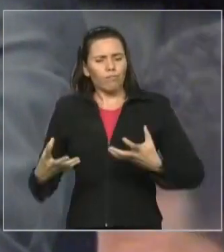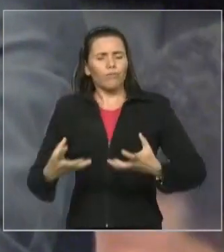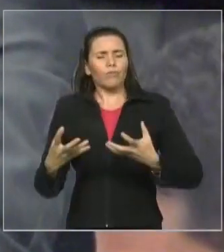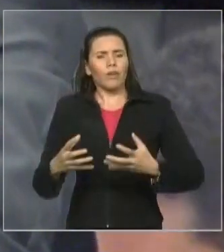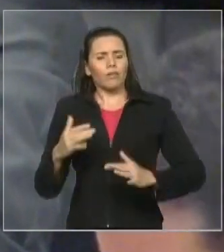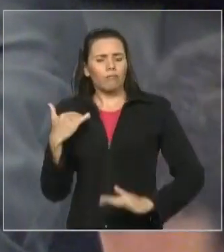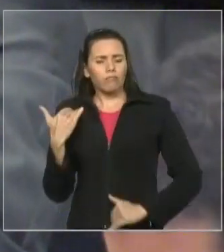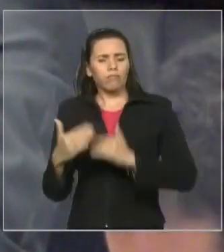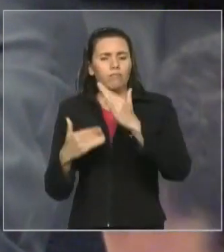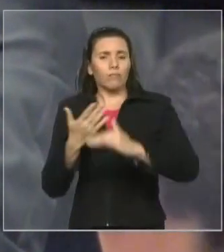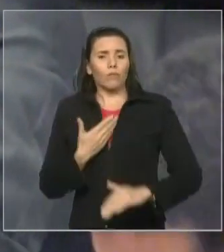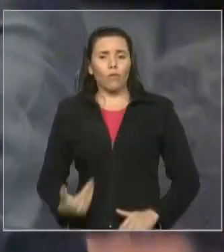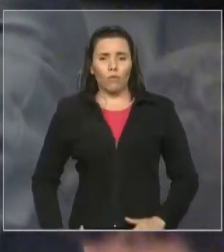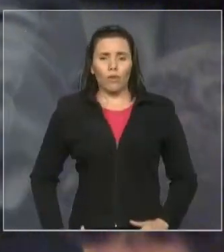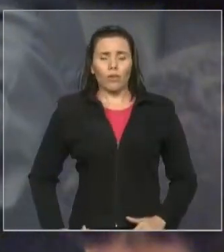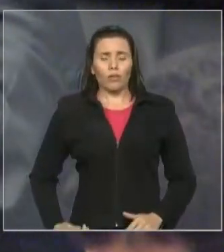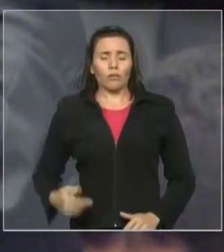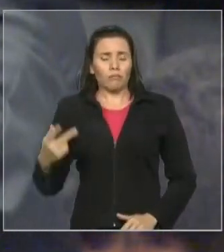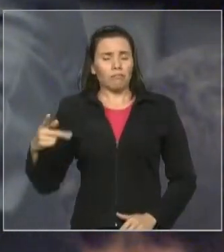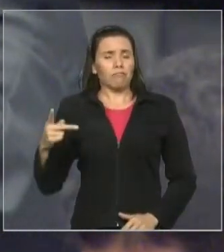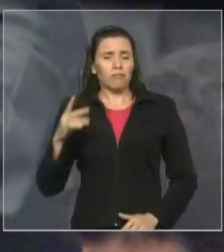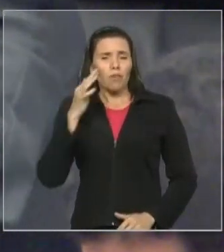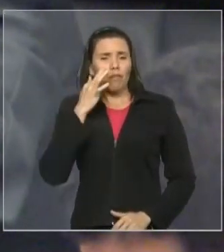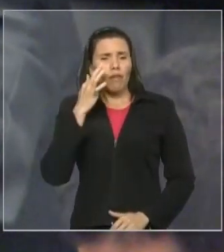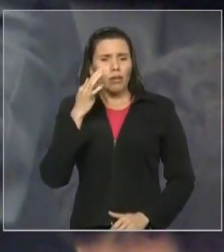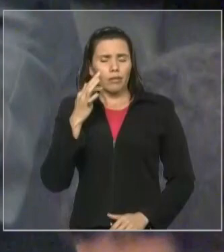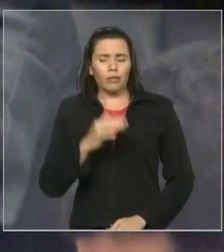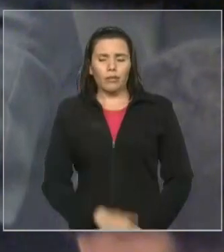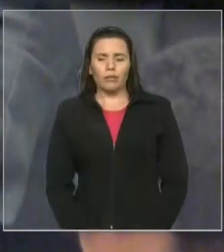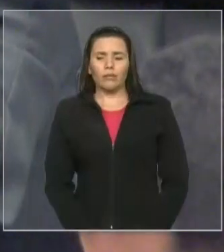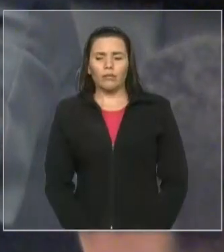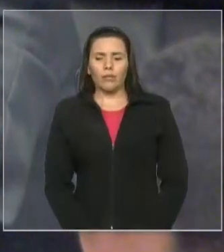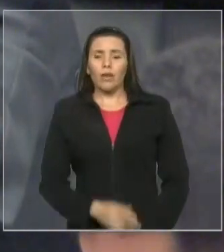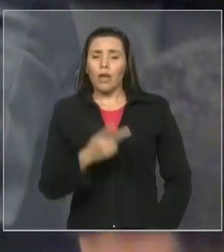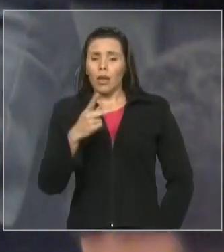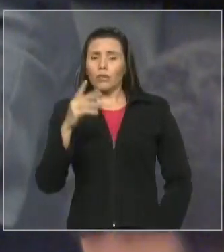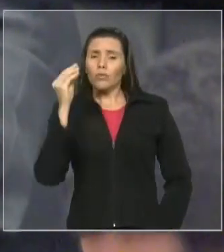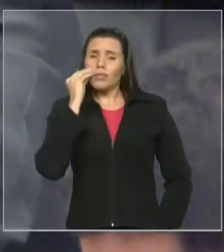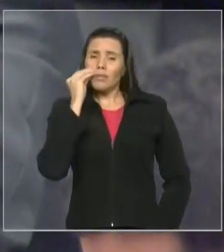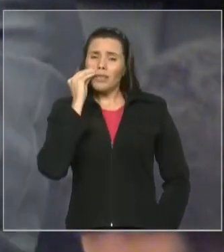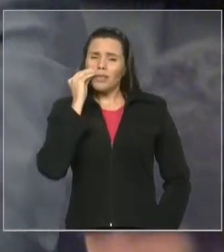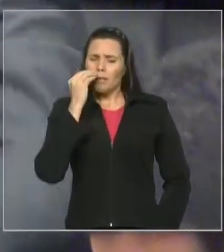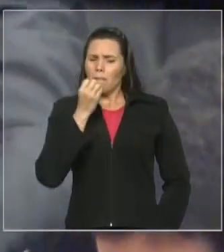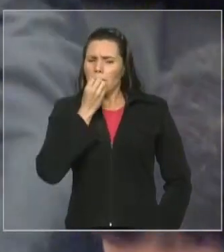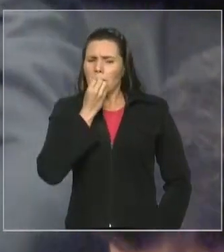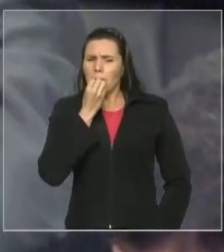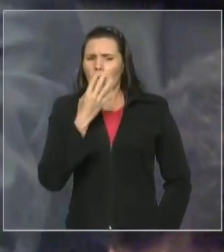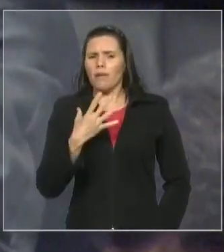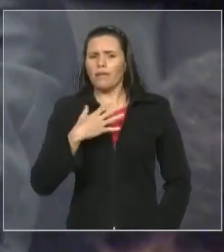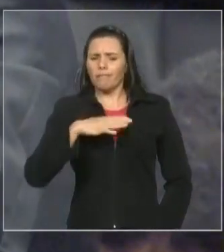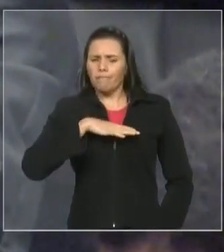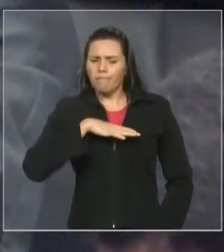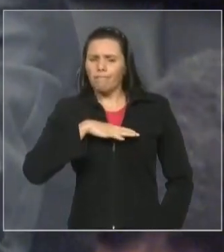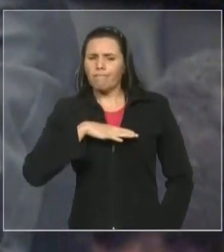essa sua experiência é tão forte, que neste momento é indispensável para continuar no governo.